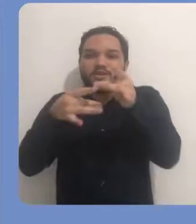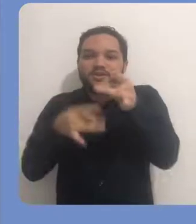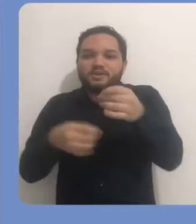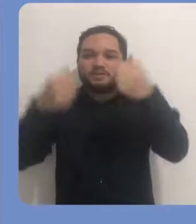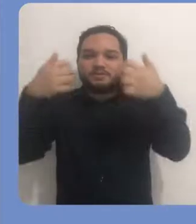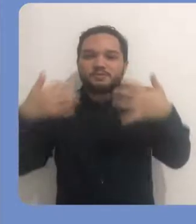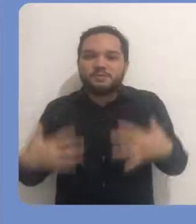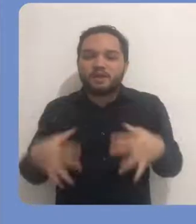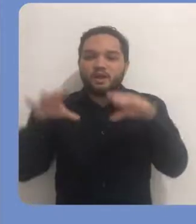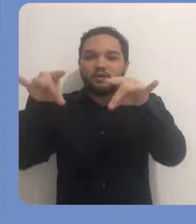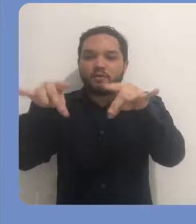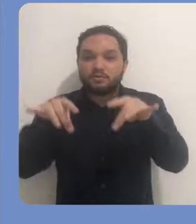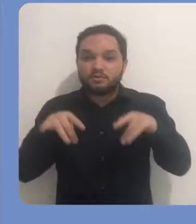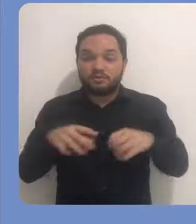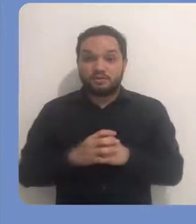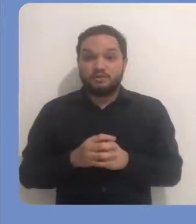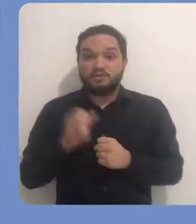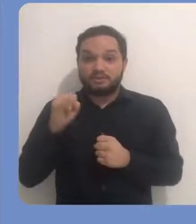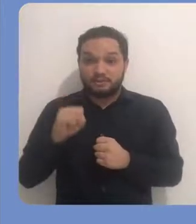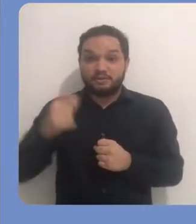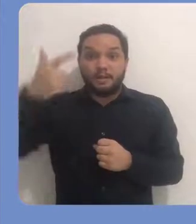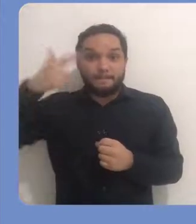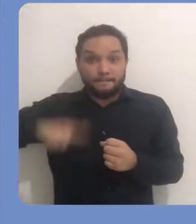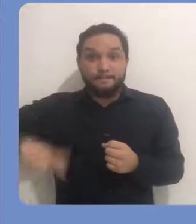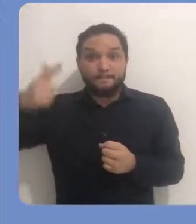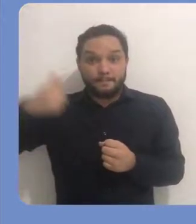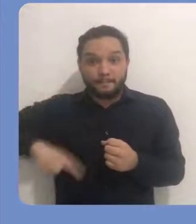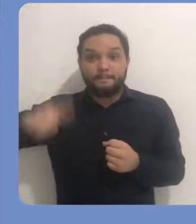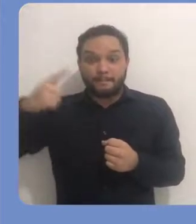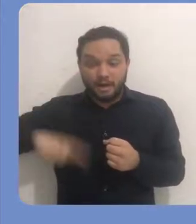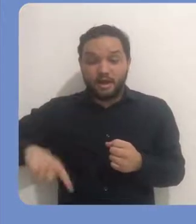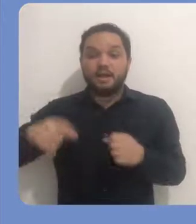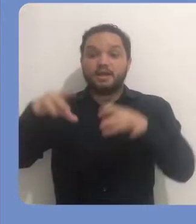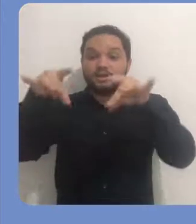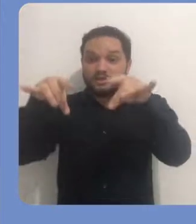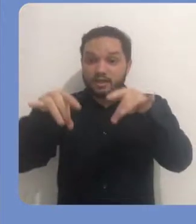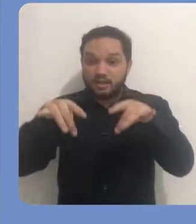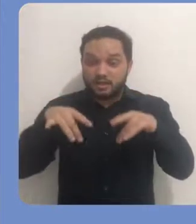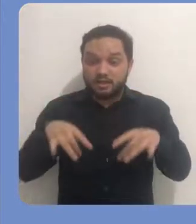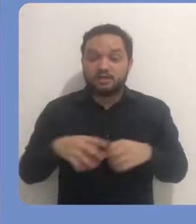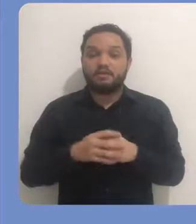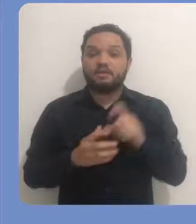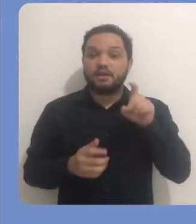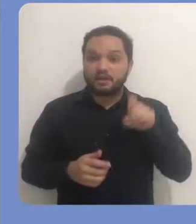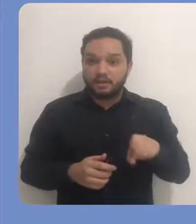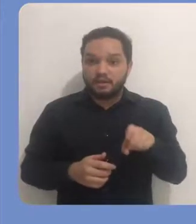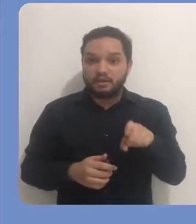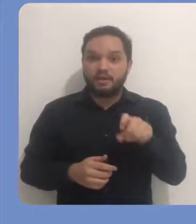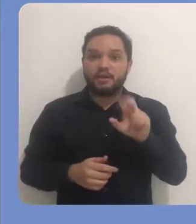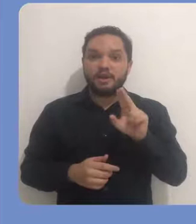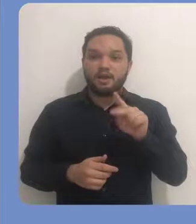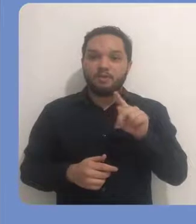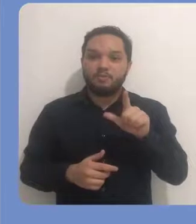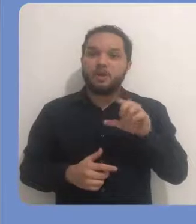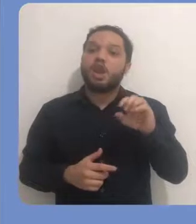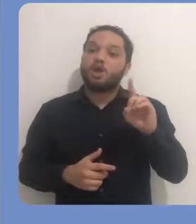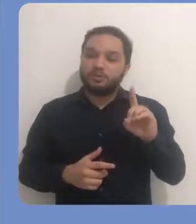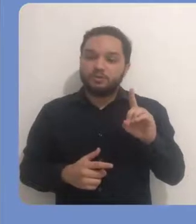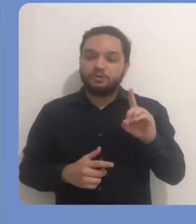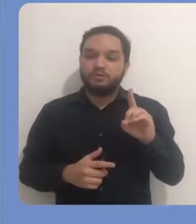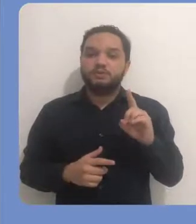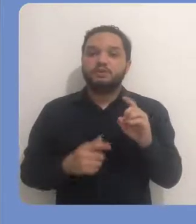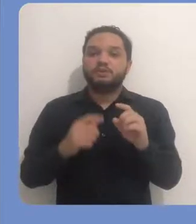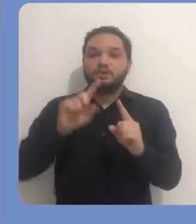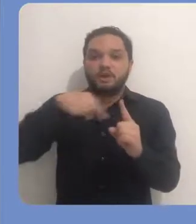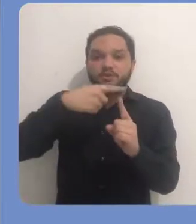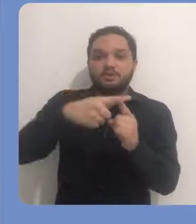arquivo. Caso você deseja adicionar mais de um arquivo na mesma submissão, clique em Upload do arquivo e adicionar outro.